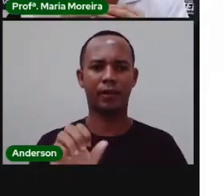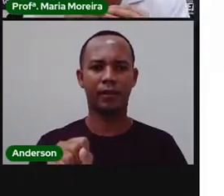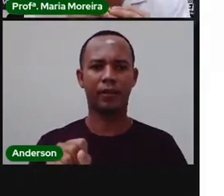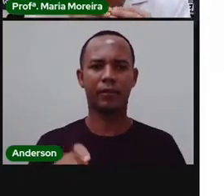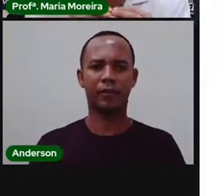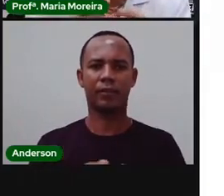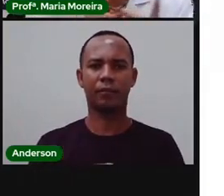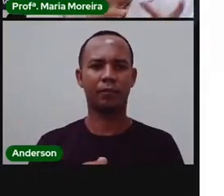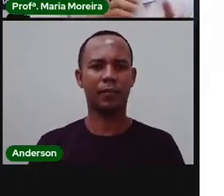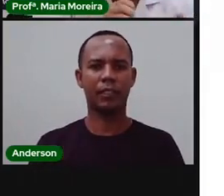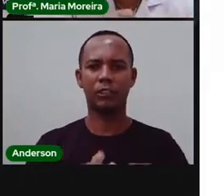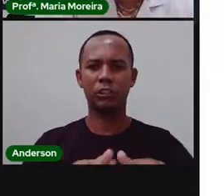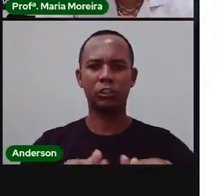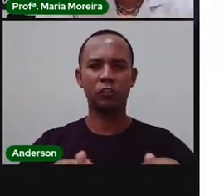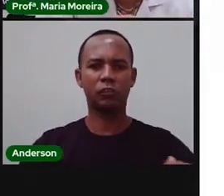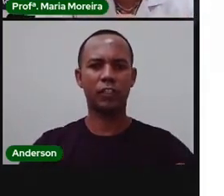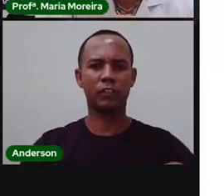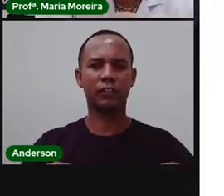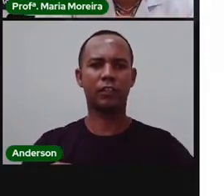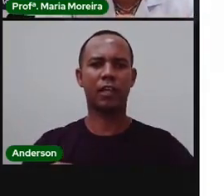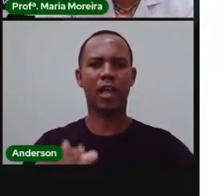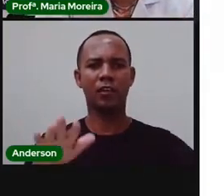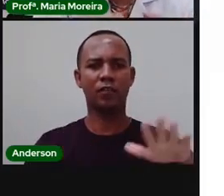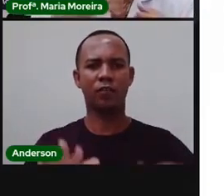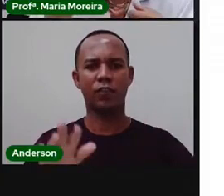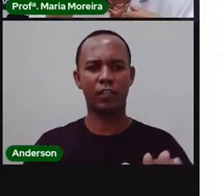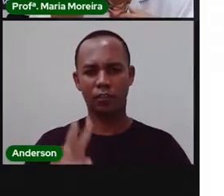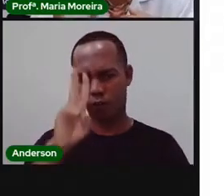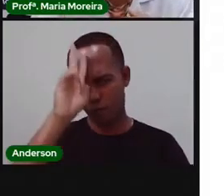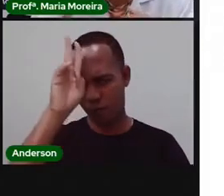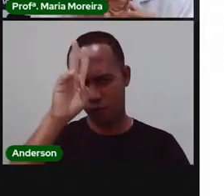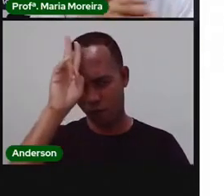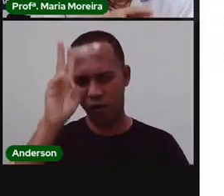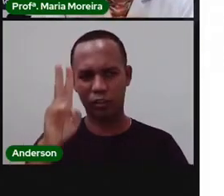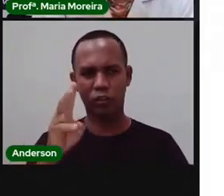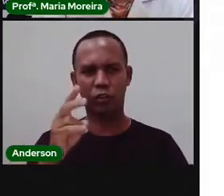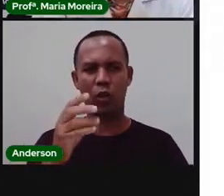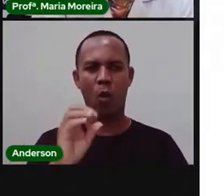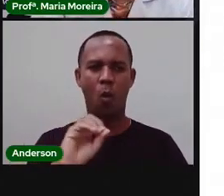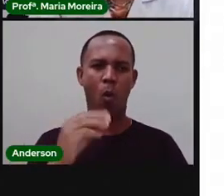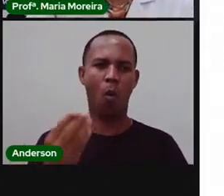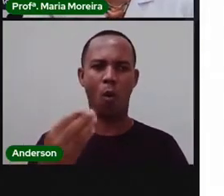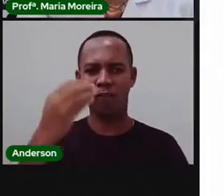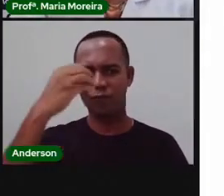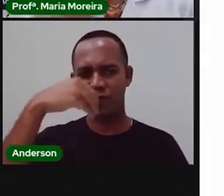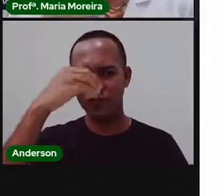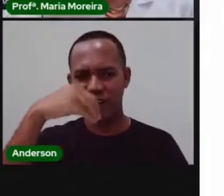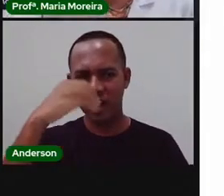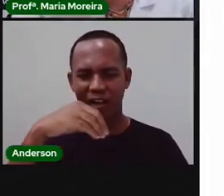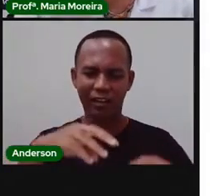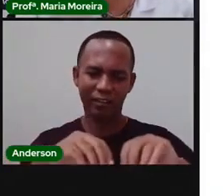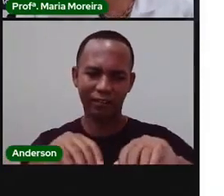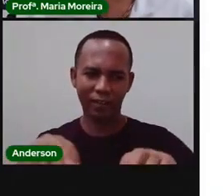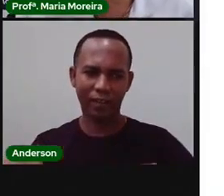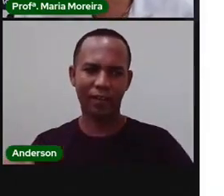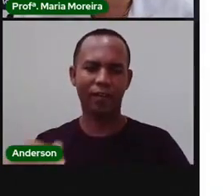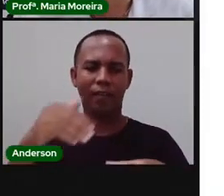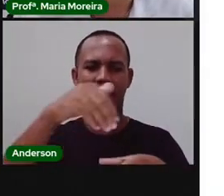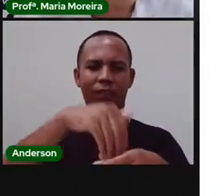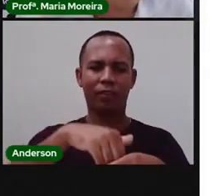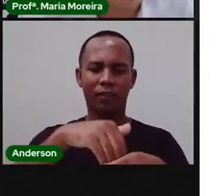terra que é um pouco pobre, uma que consegue segurar um pouco mais a água, como é a situação da argila. Bom, dentre esses